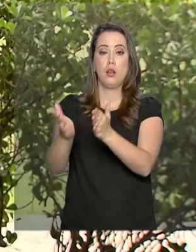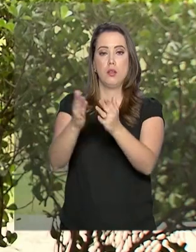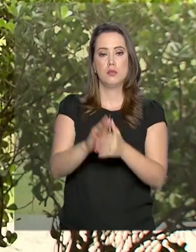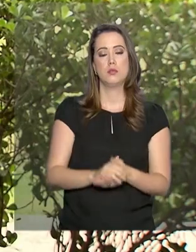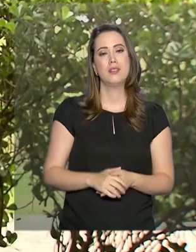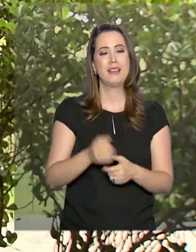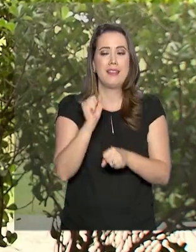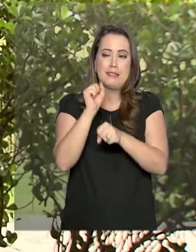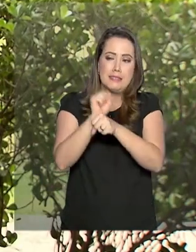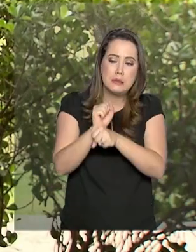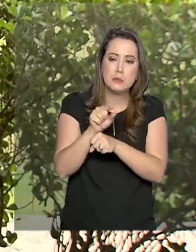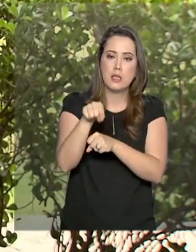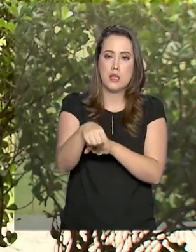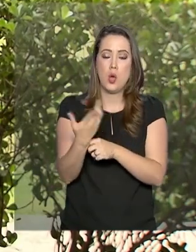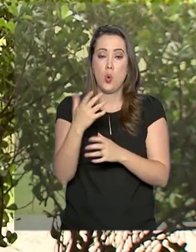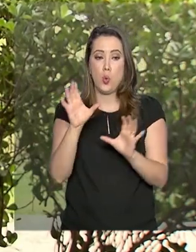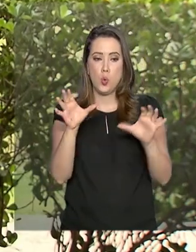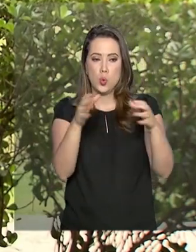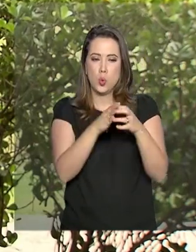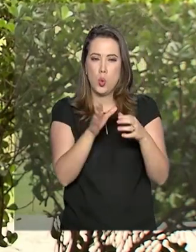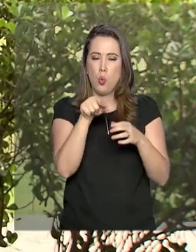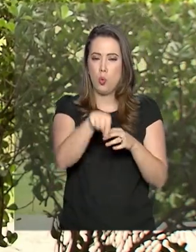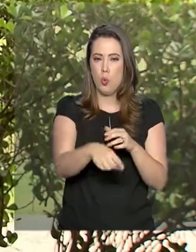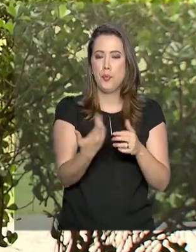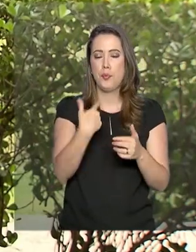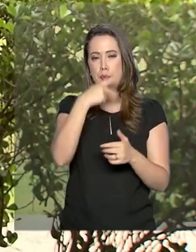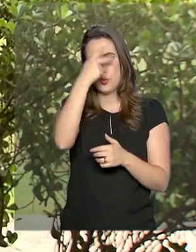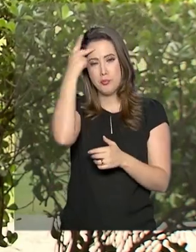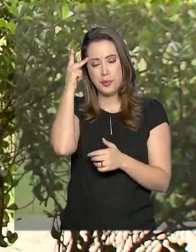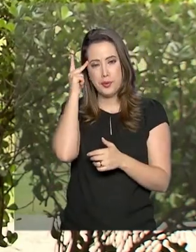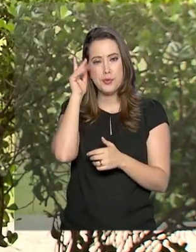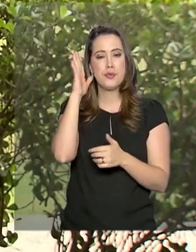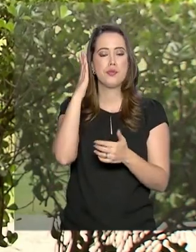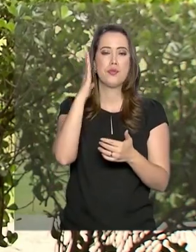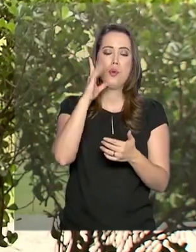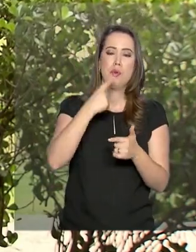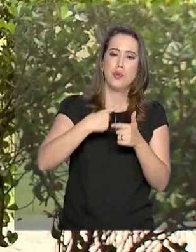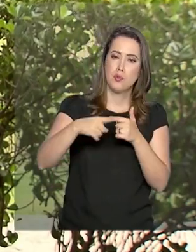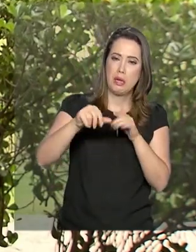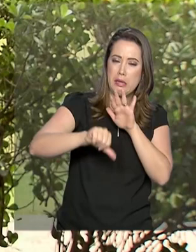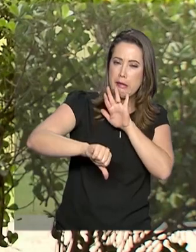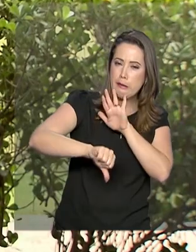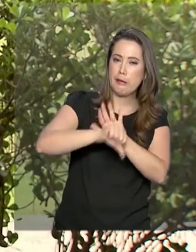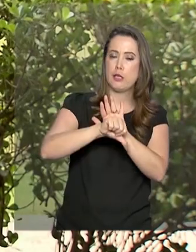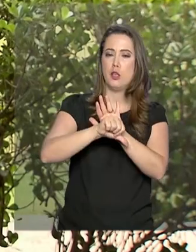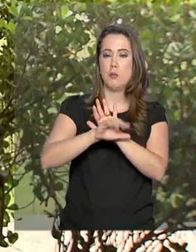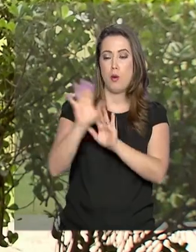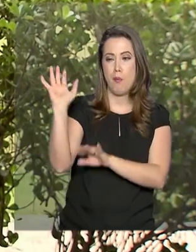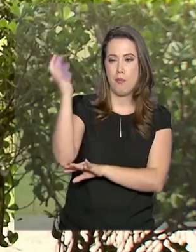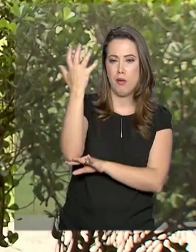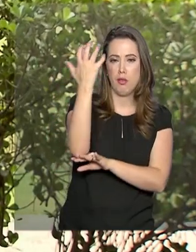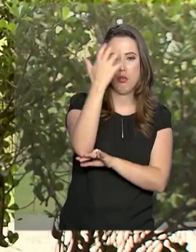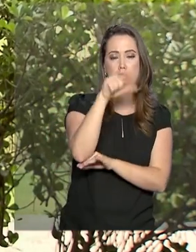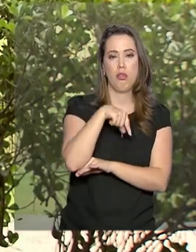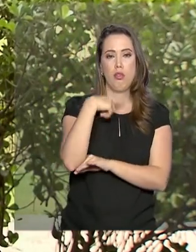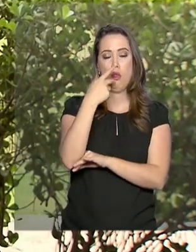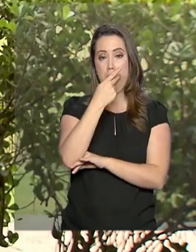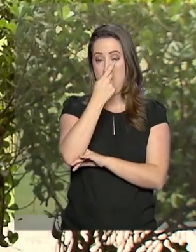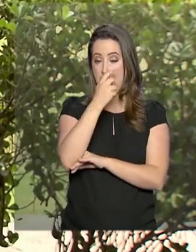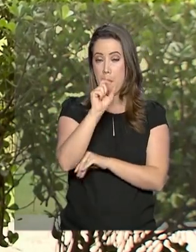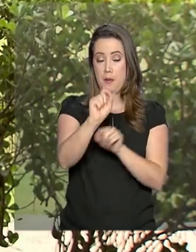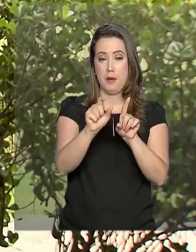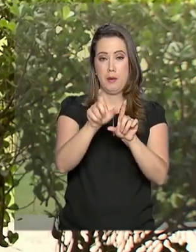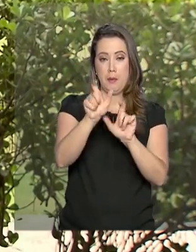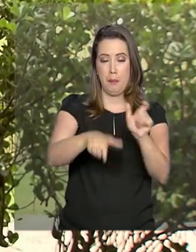barrar e investigar quadrilhas profissionais de infratores ambientais que pescam tartarugas e pirarucus dentro